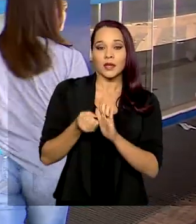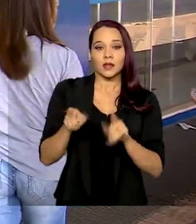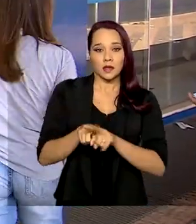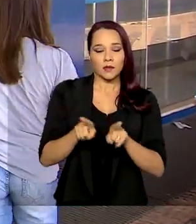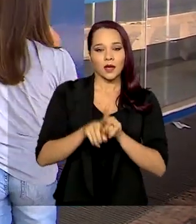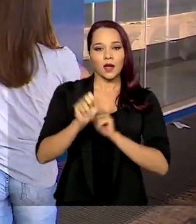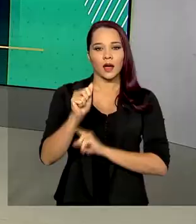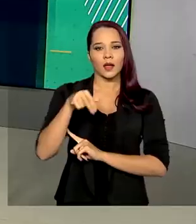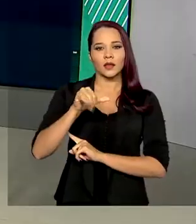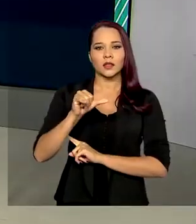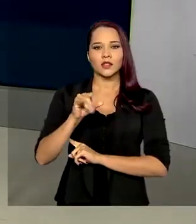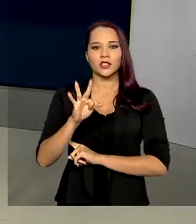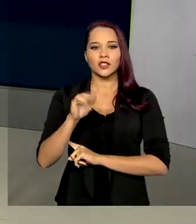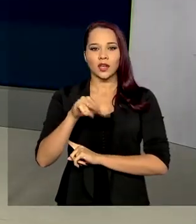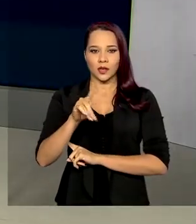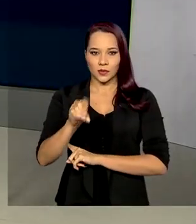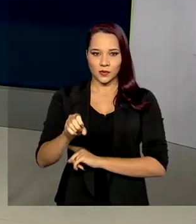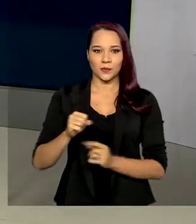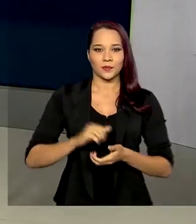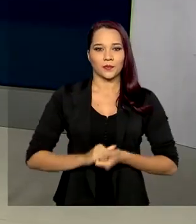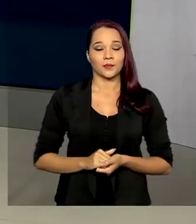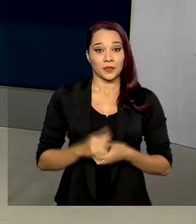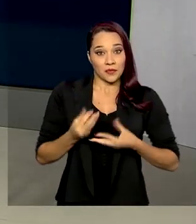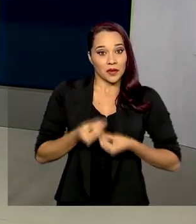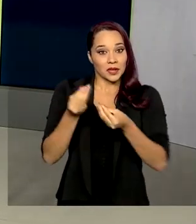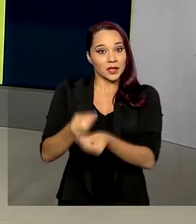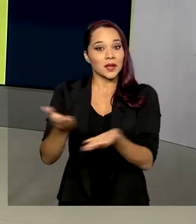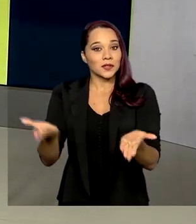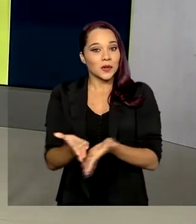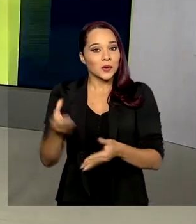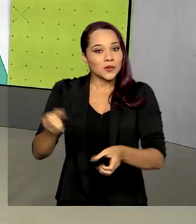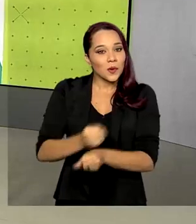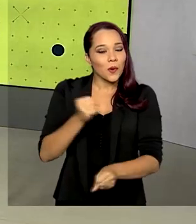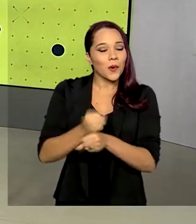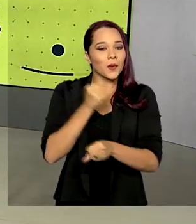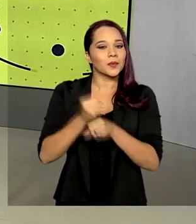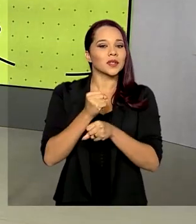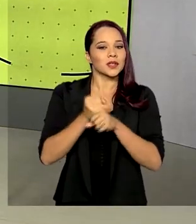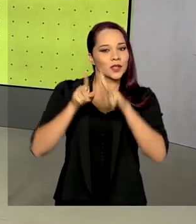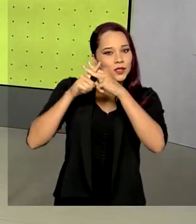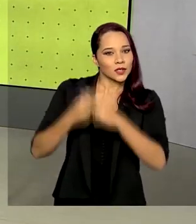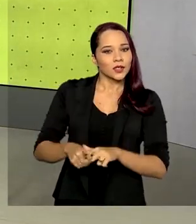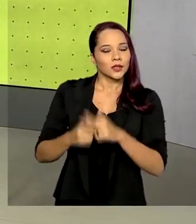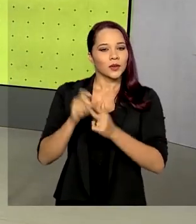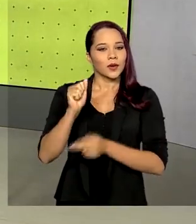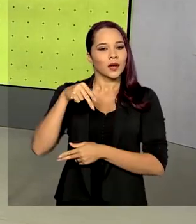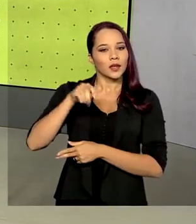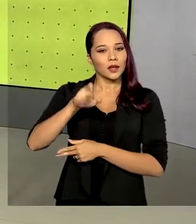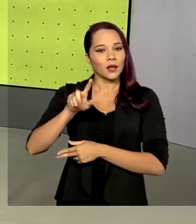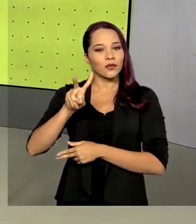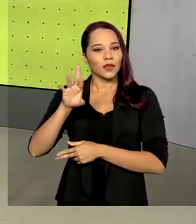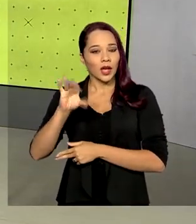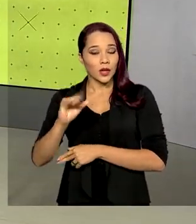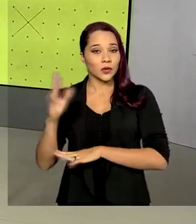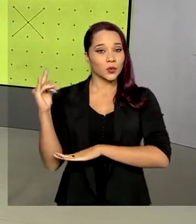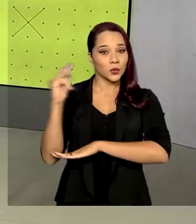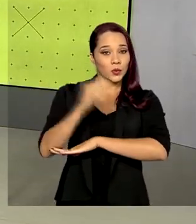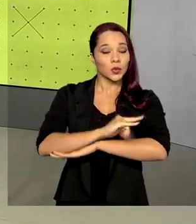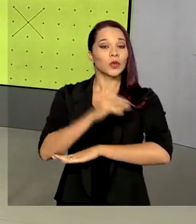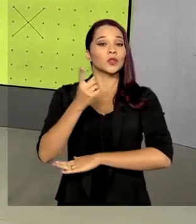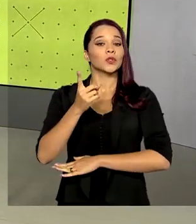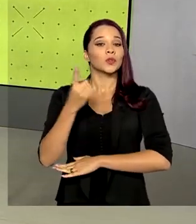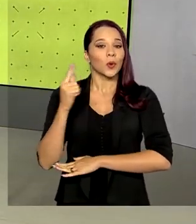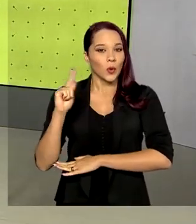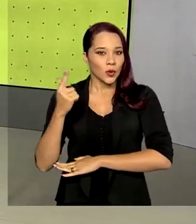anistiados. Foram entregues hoje as obras de restauração do Anel Viário de Goiânia e de Aparecida de